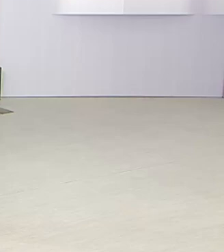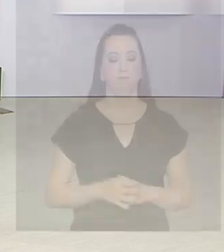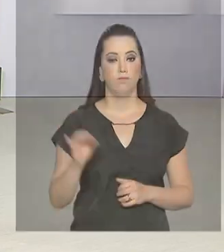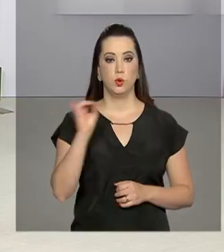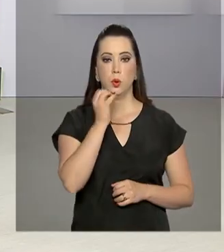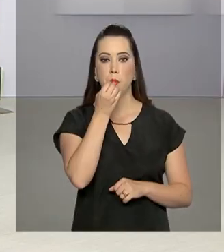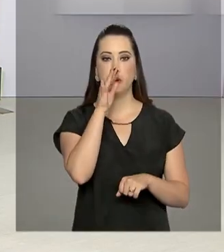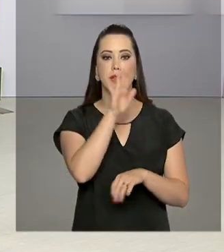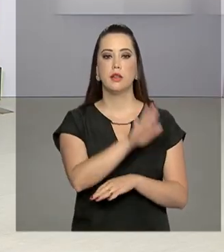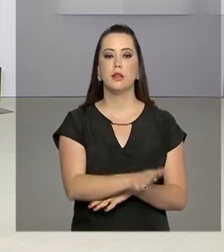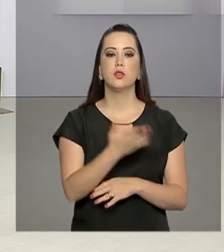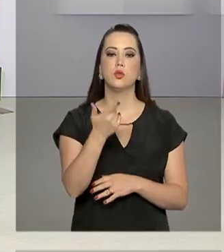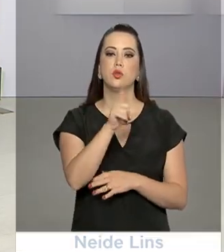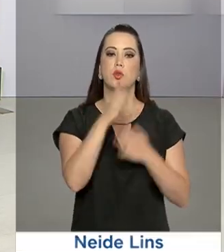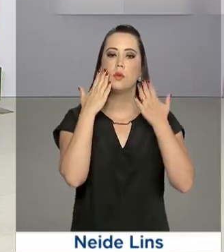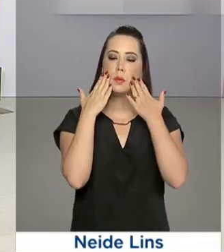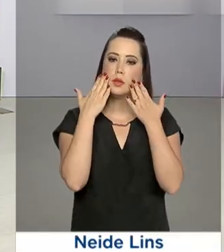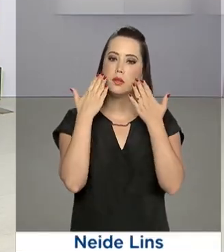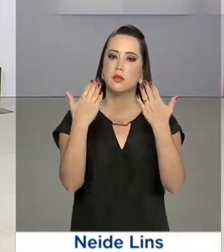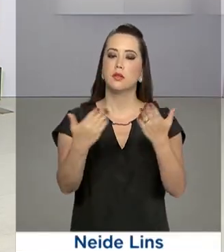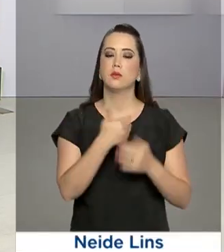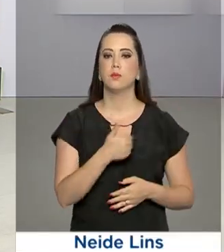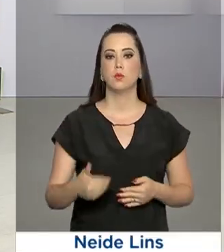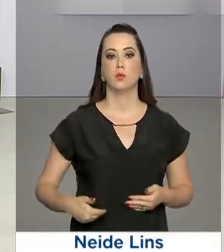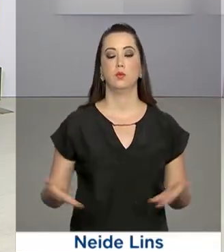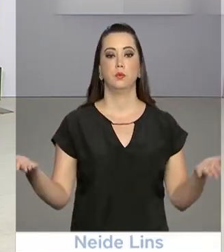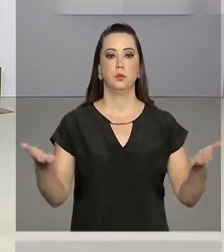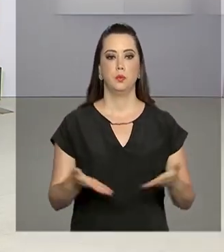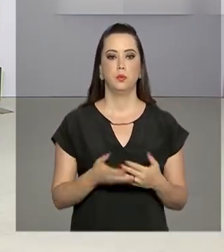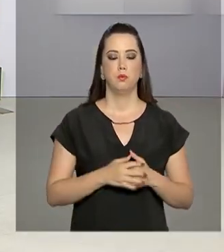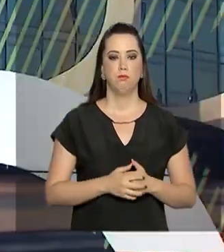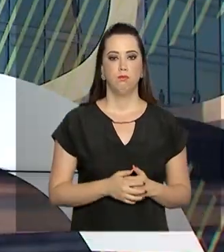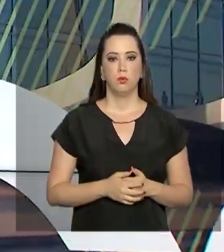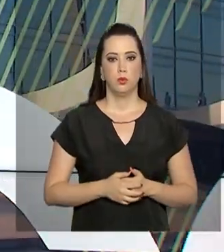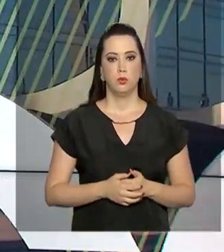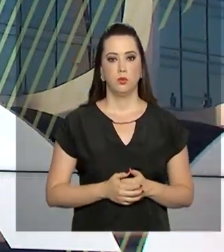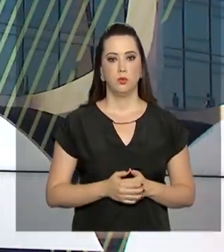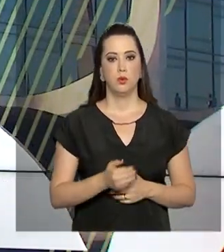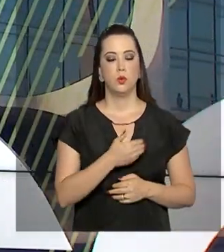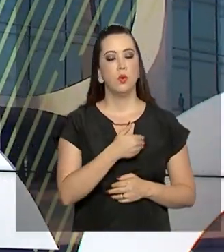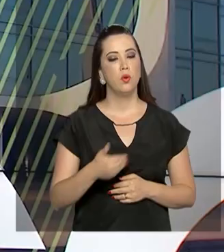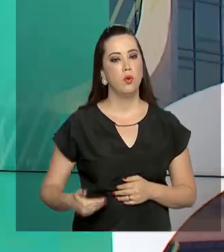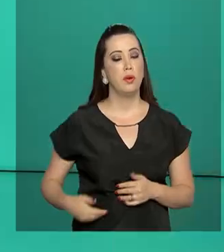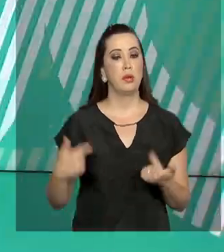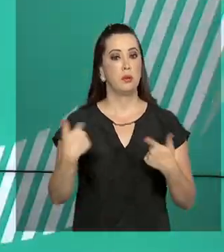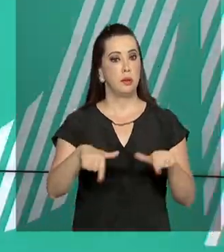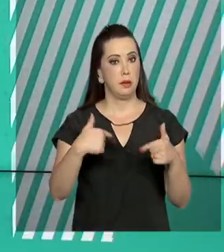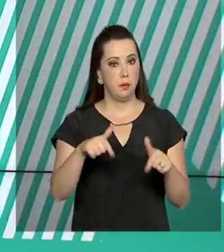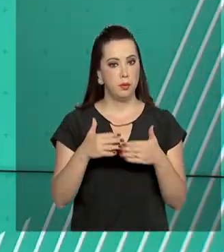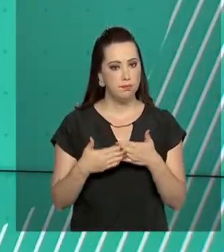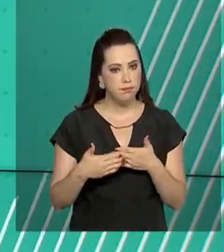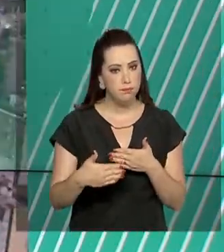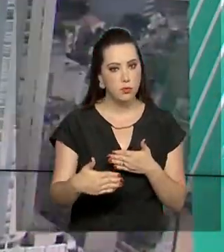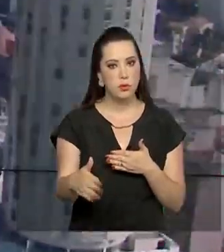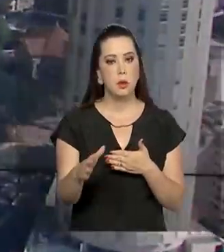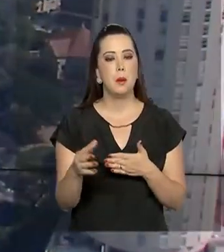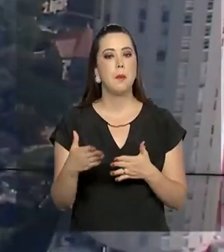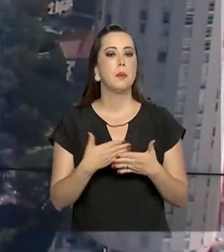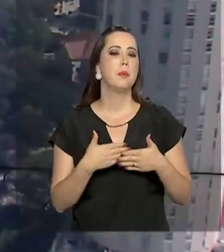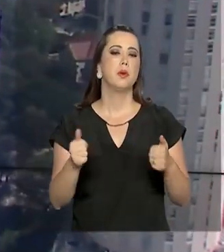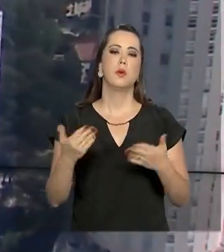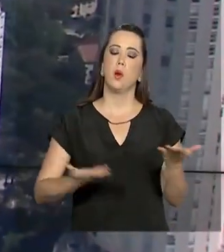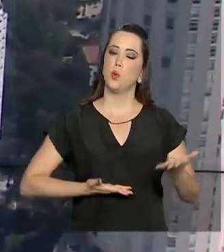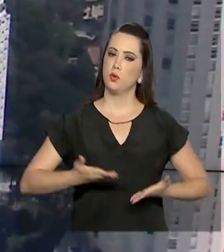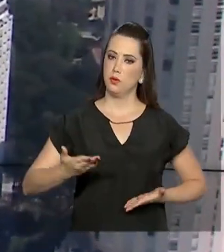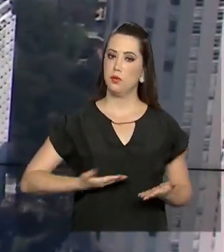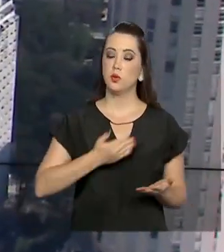Olá, boa tarde. Já estamos de volta com mais uma edição do Governo Agora. O governo continua trabalhando para modernizar o